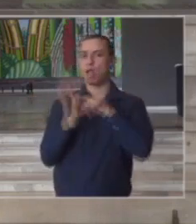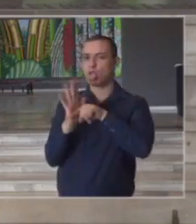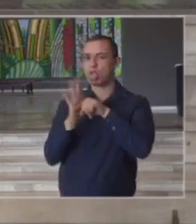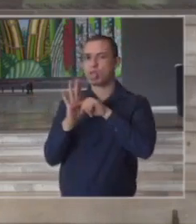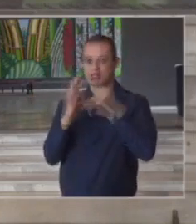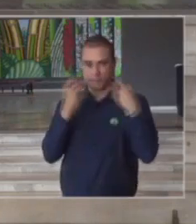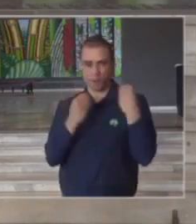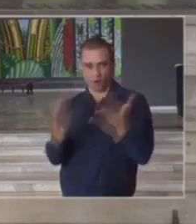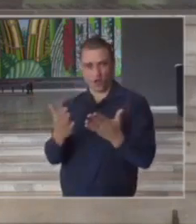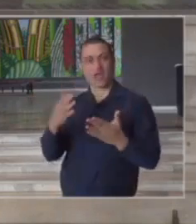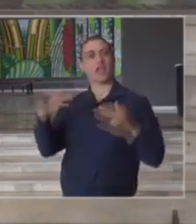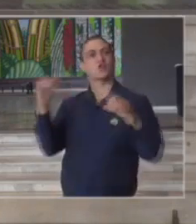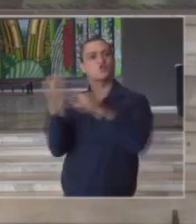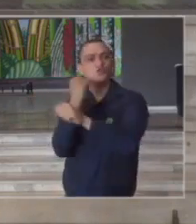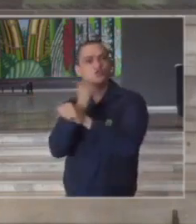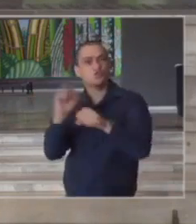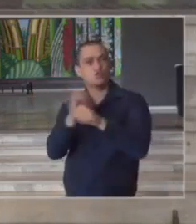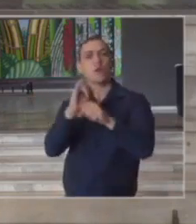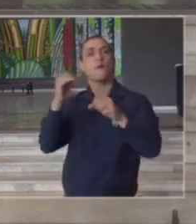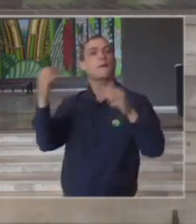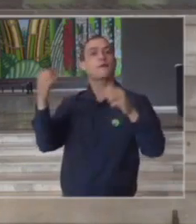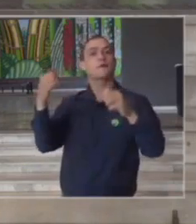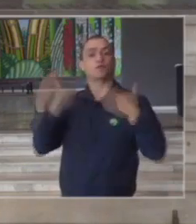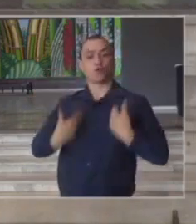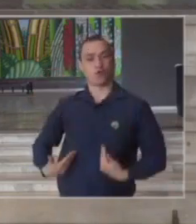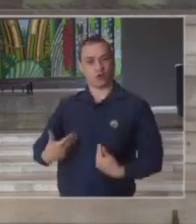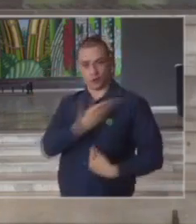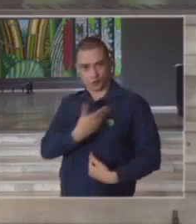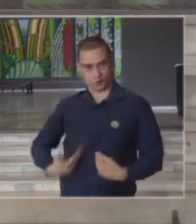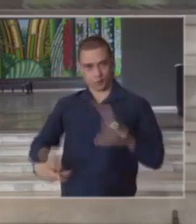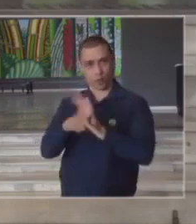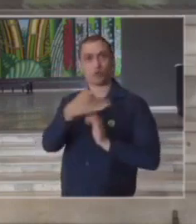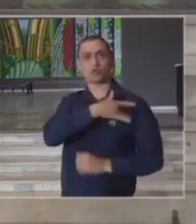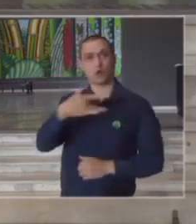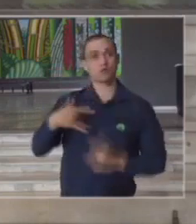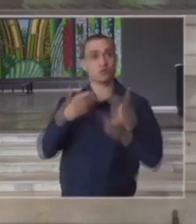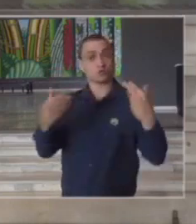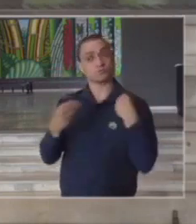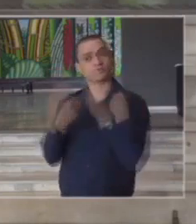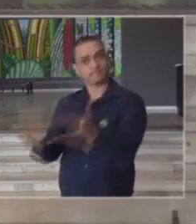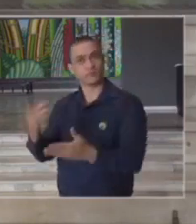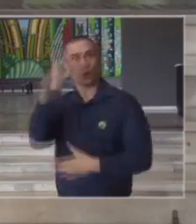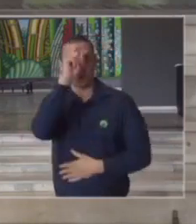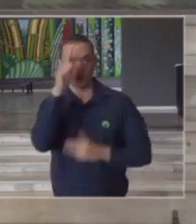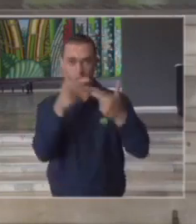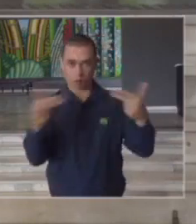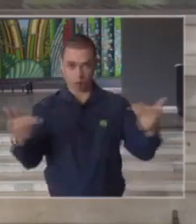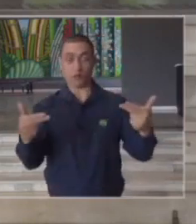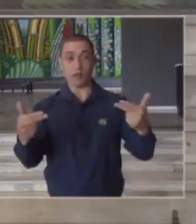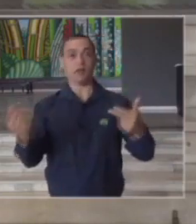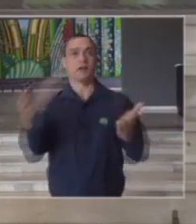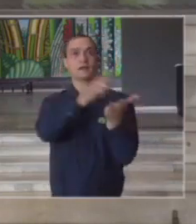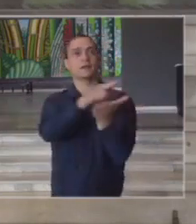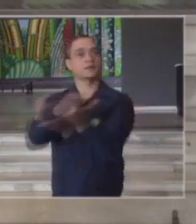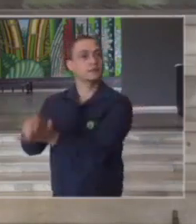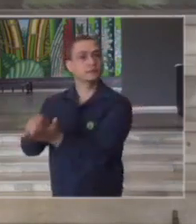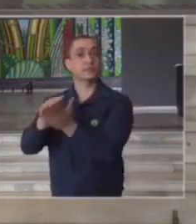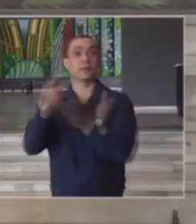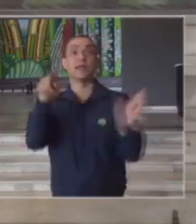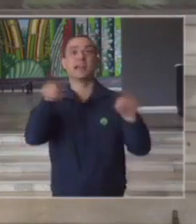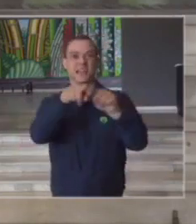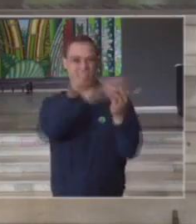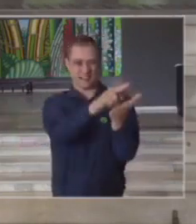da oferta de infraestrutura pública de saúde para hospitalização leitos e